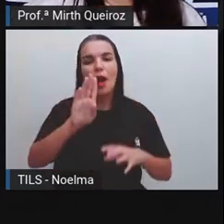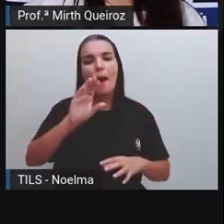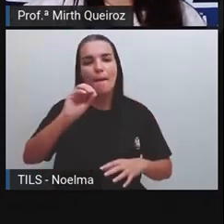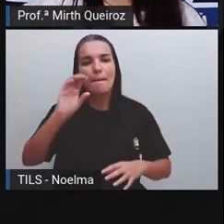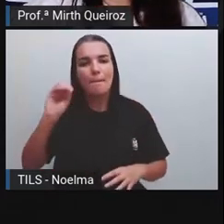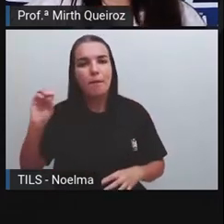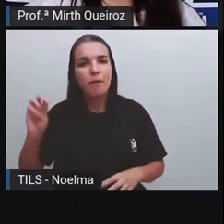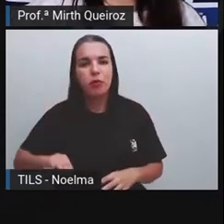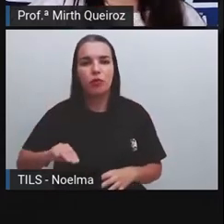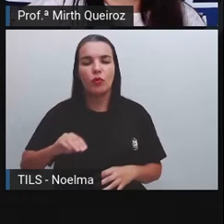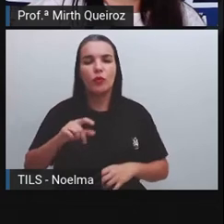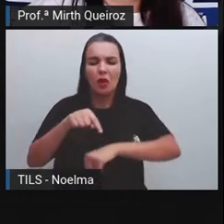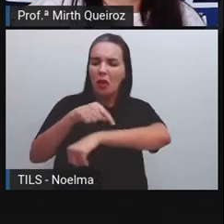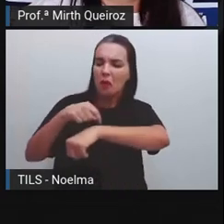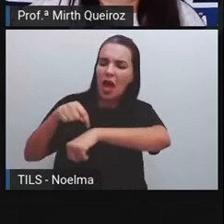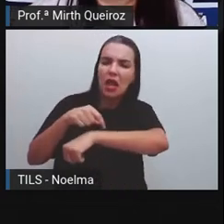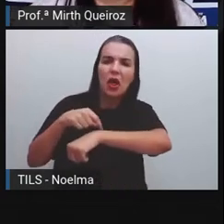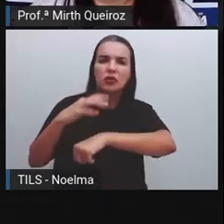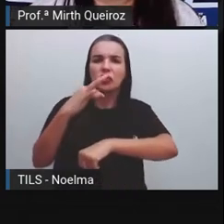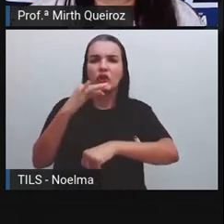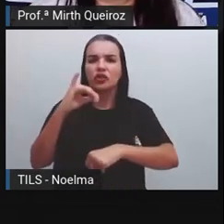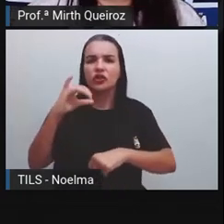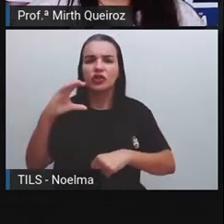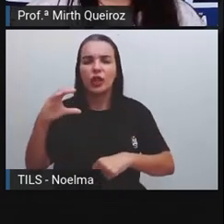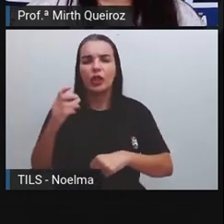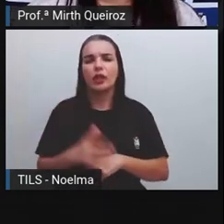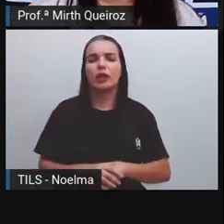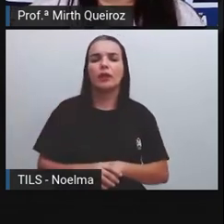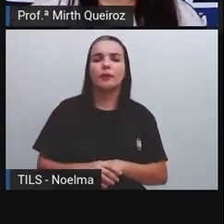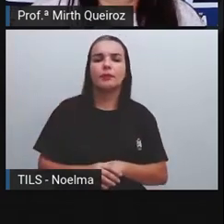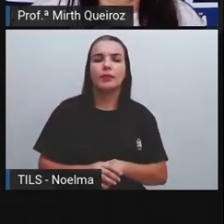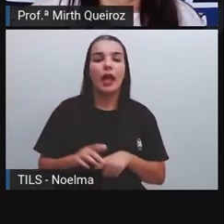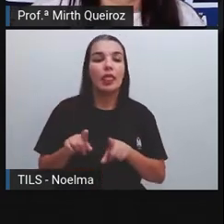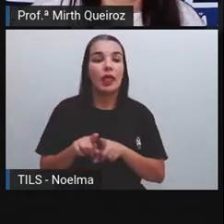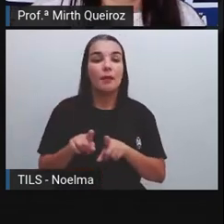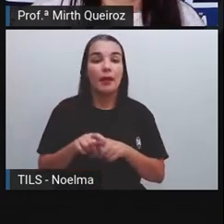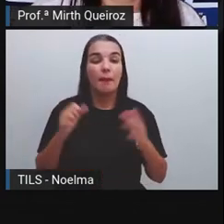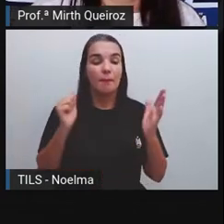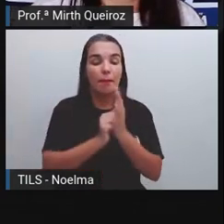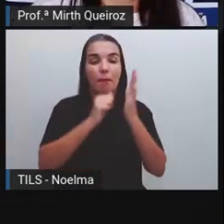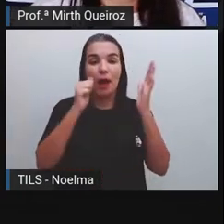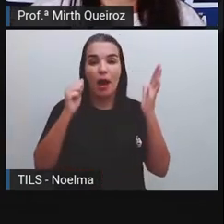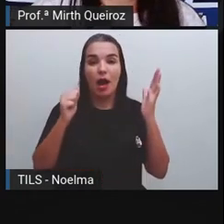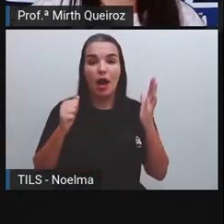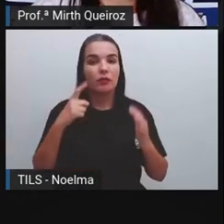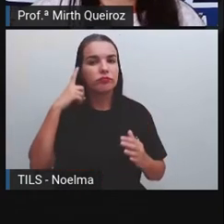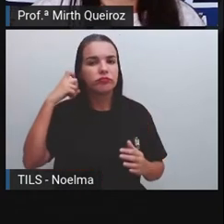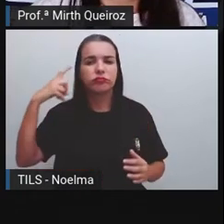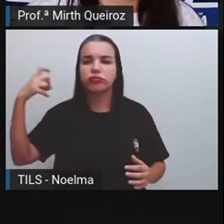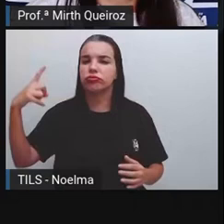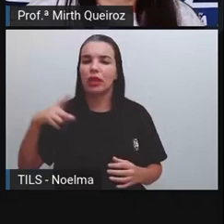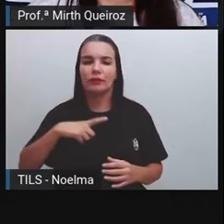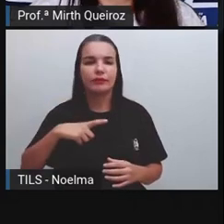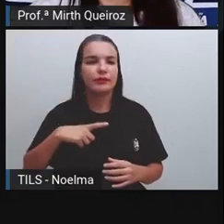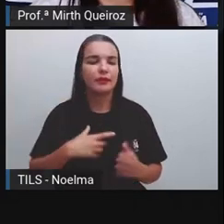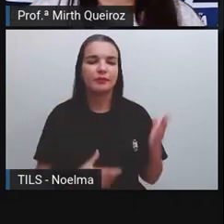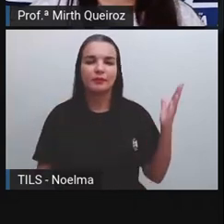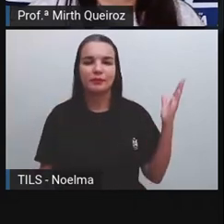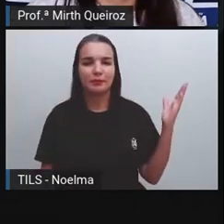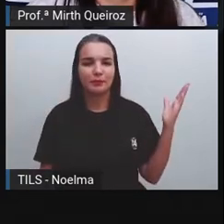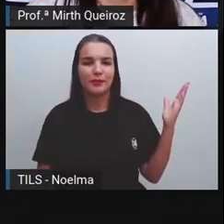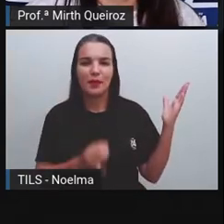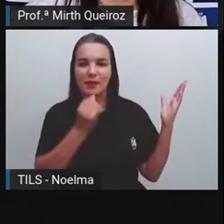tic-tac do relógio, né? Crash. Dentre vários outros sons aí que estão utilizados, as onomatopeias.